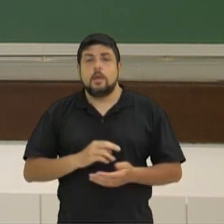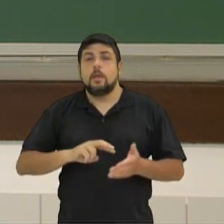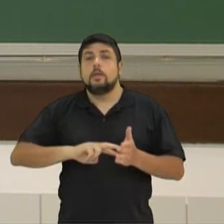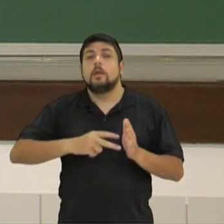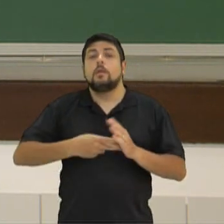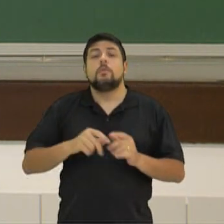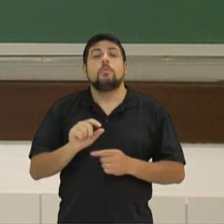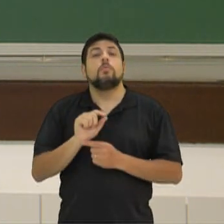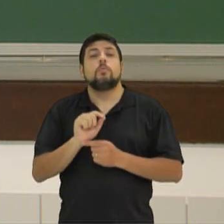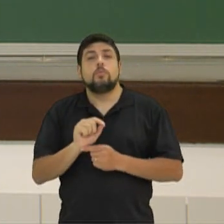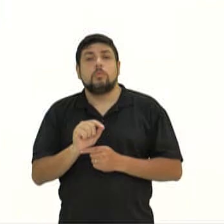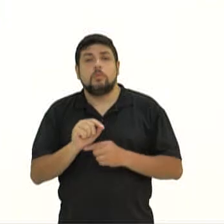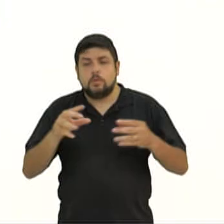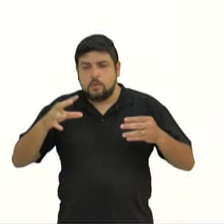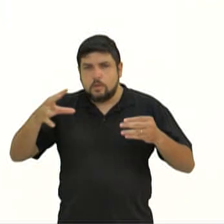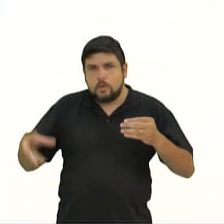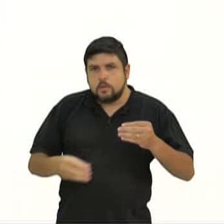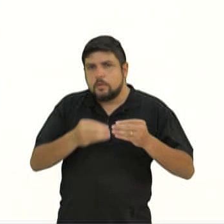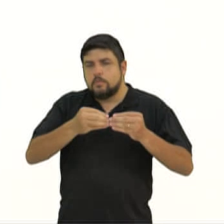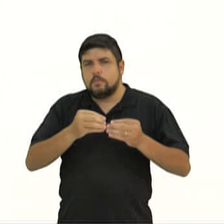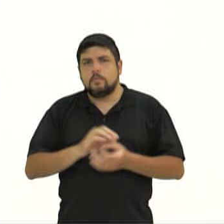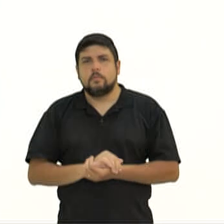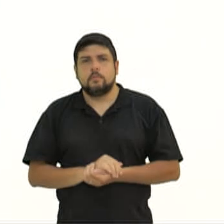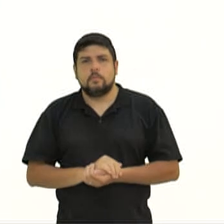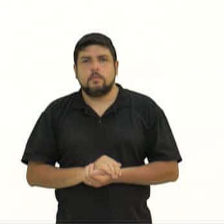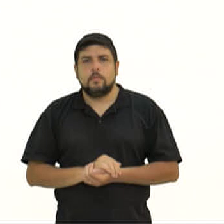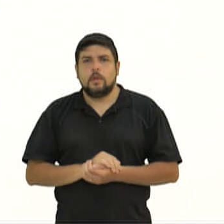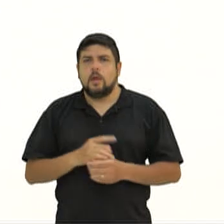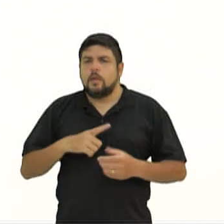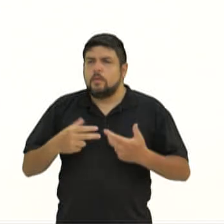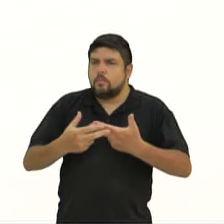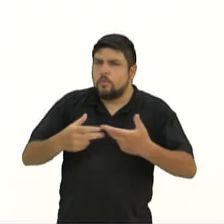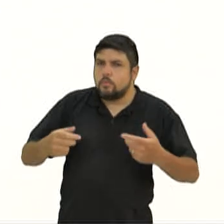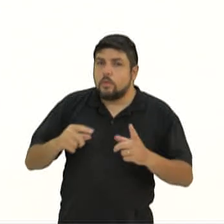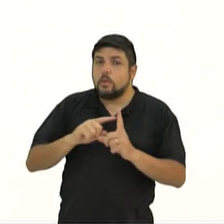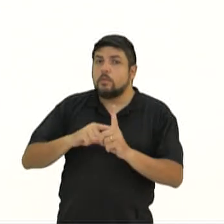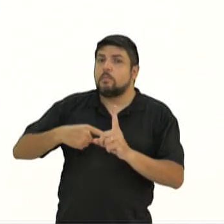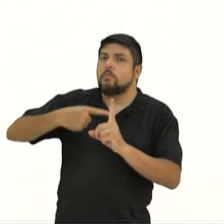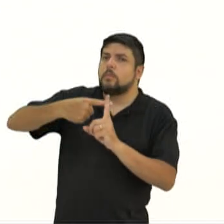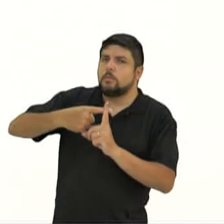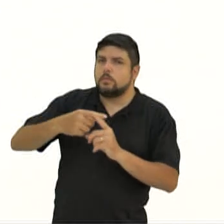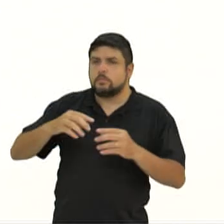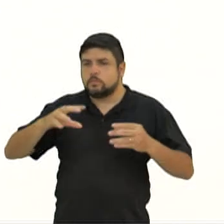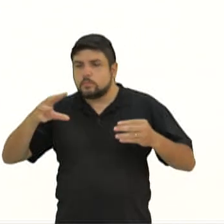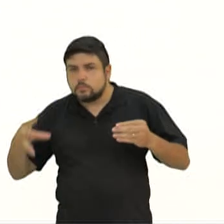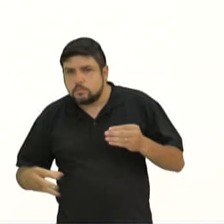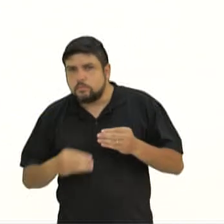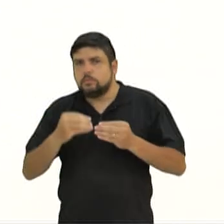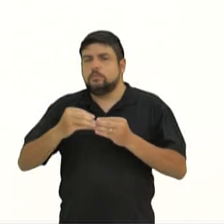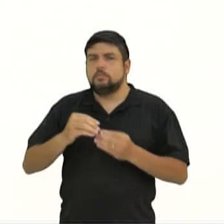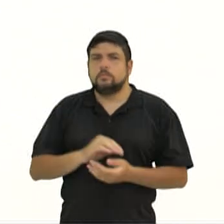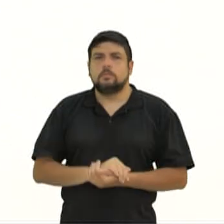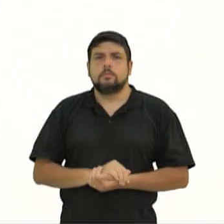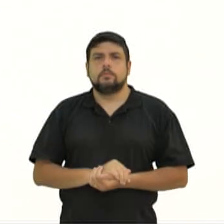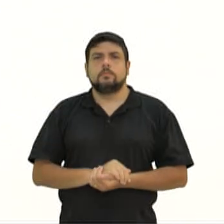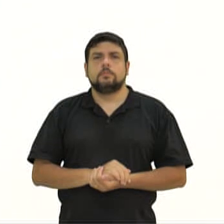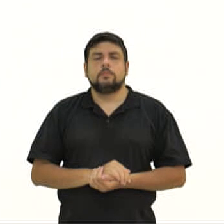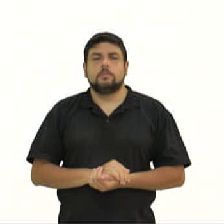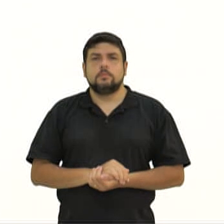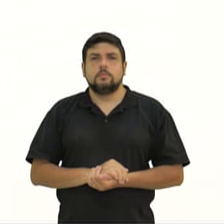relação de adição, algo a mais. Então, esse além disso, ele acrescenta, ok?